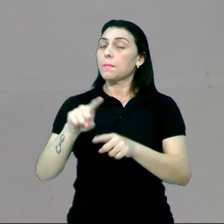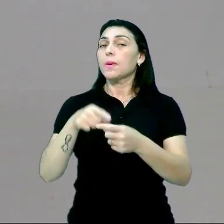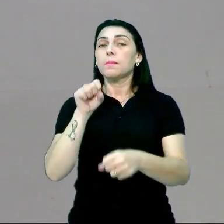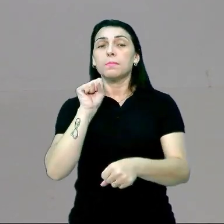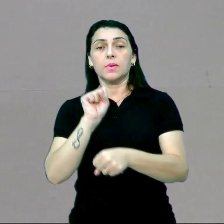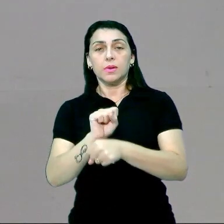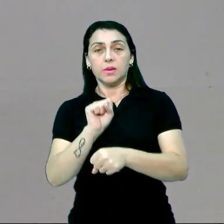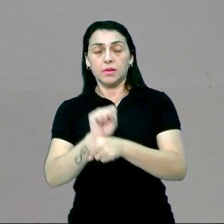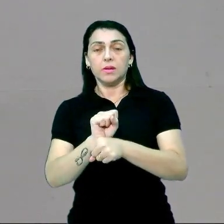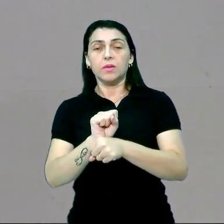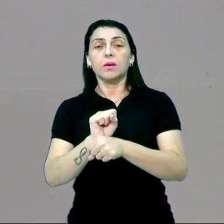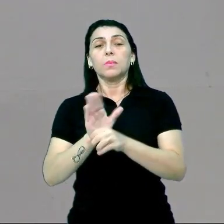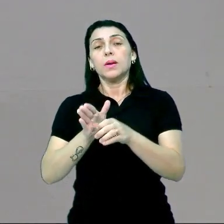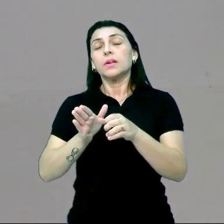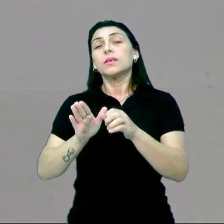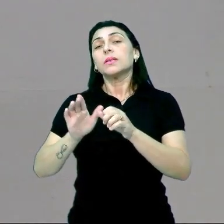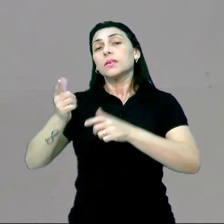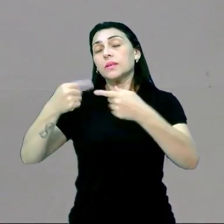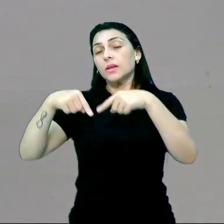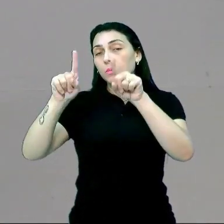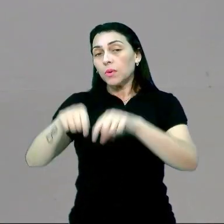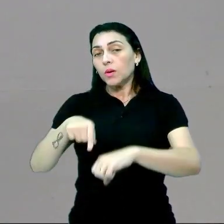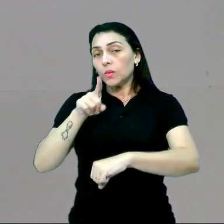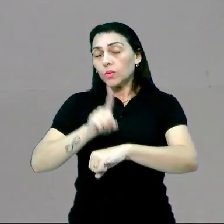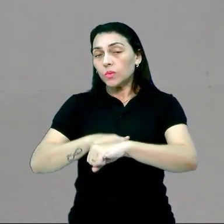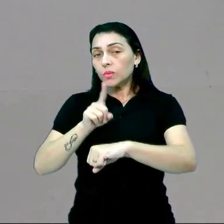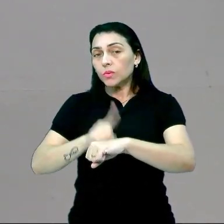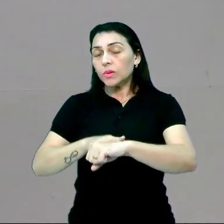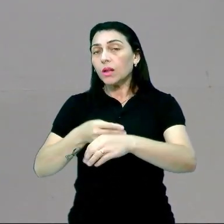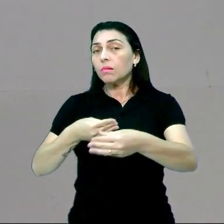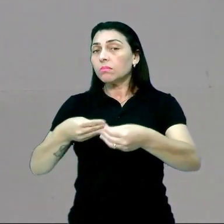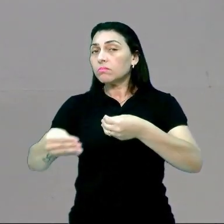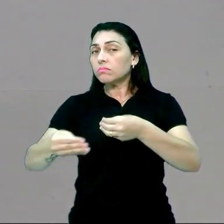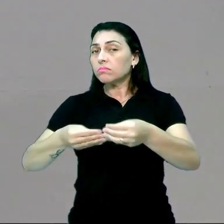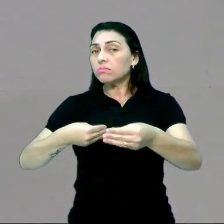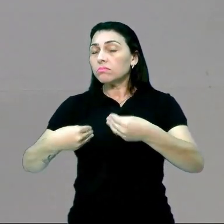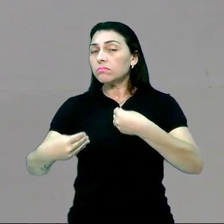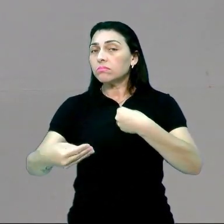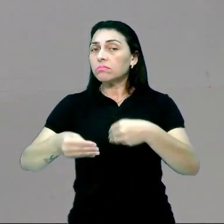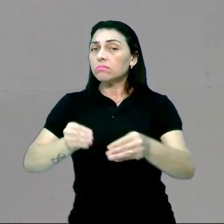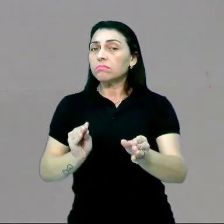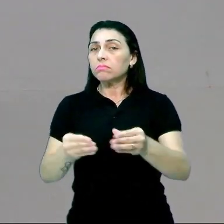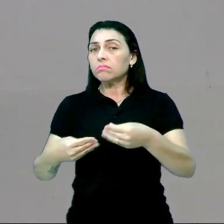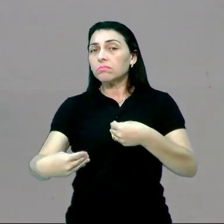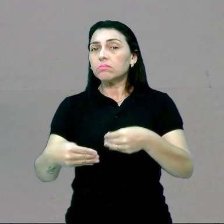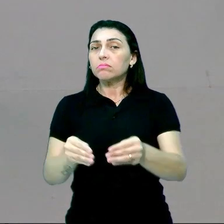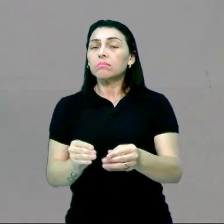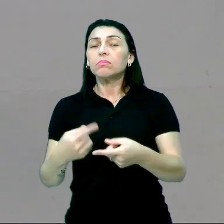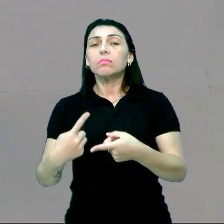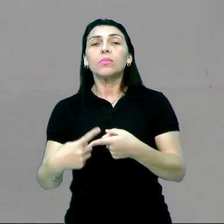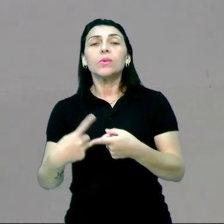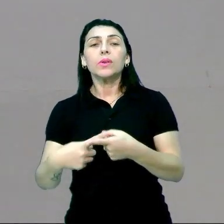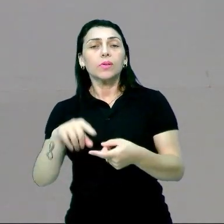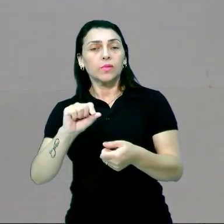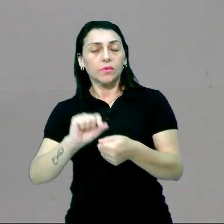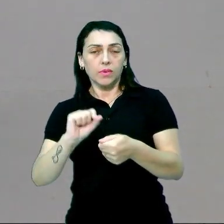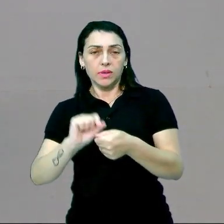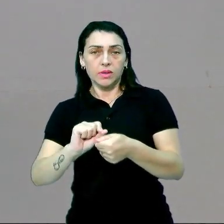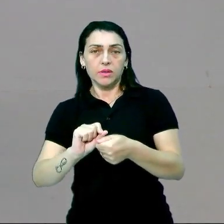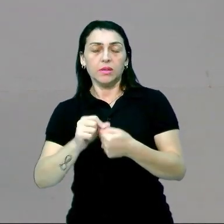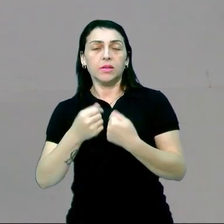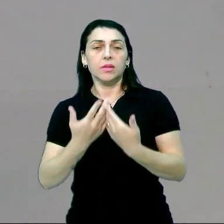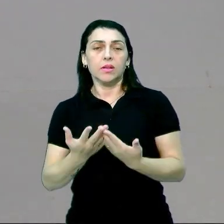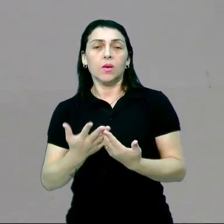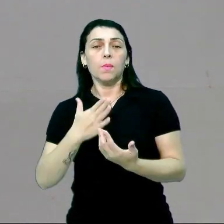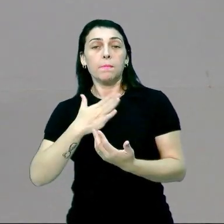parou para se configurar como trabalhadores no tempo flexível. Porque eu fazia, digamos